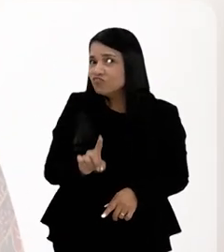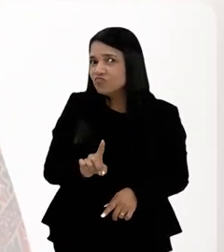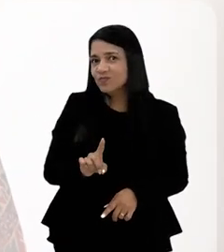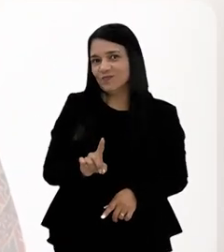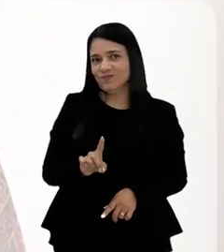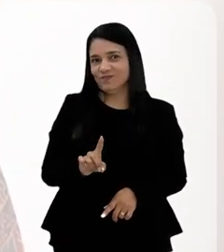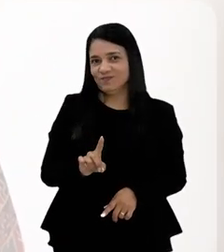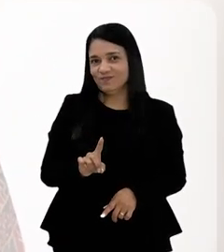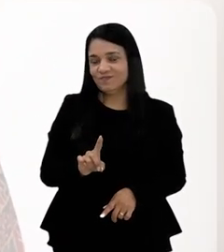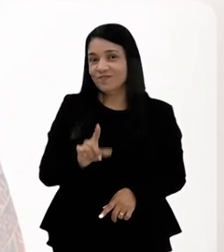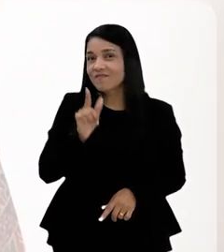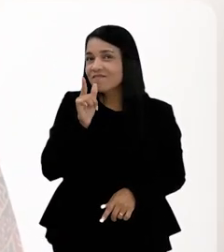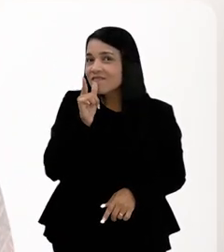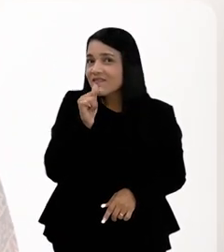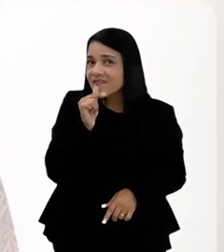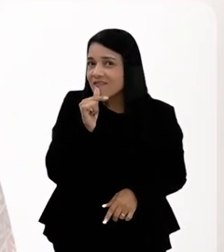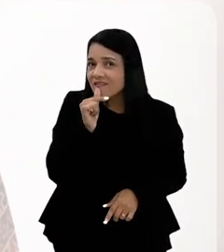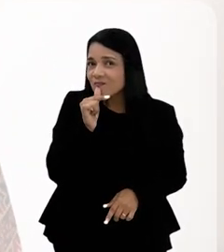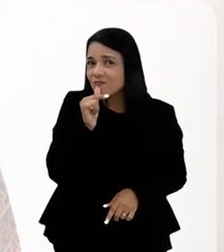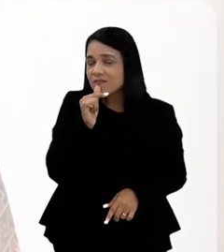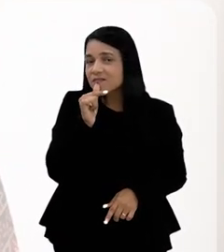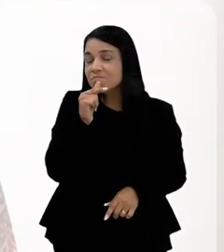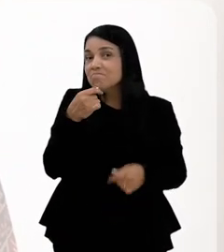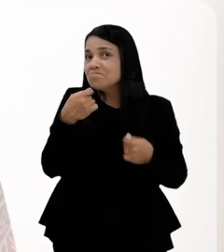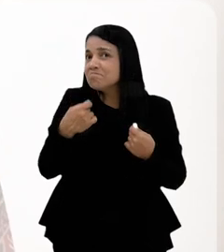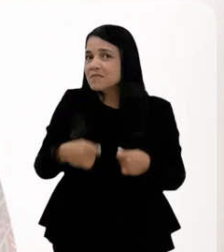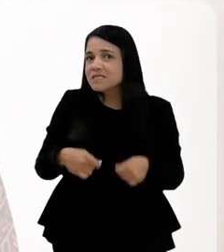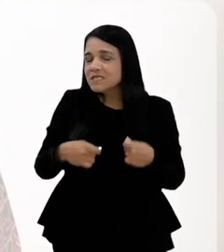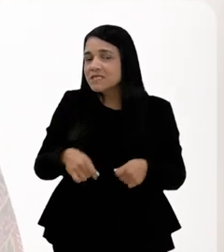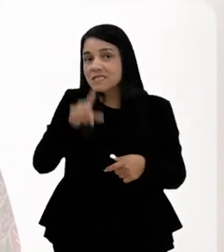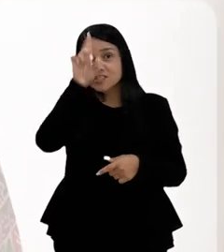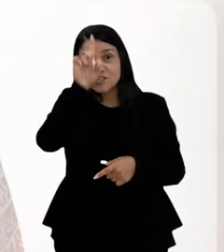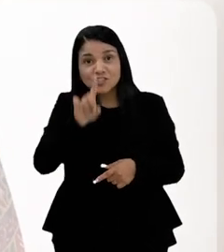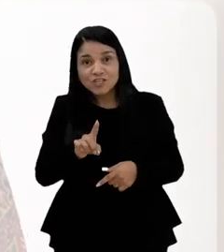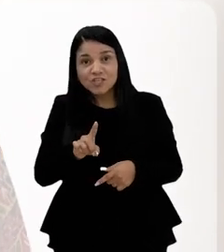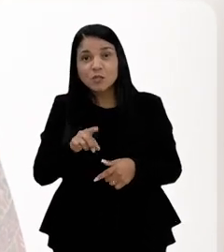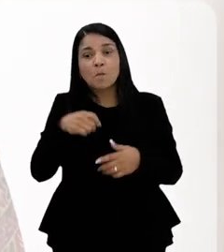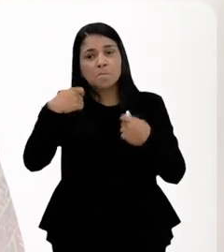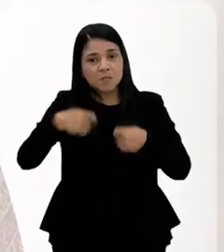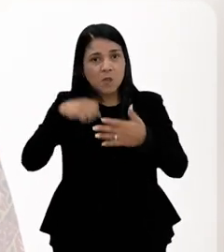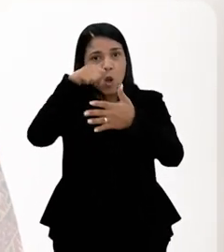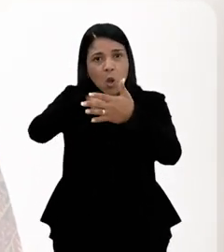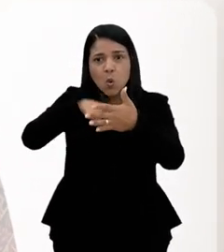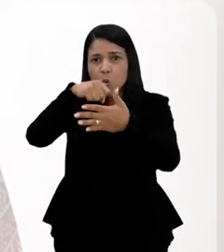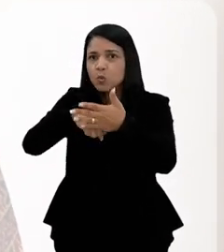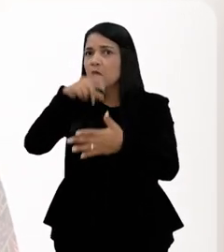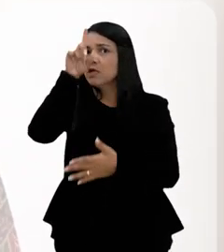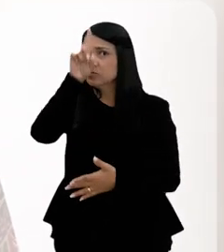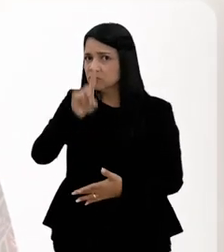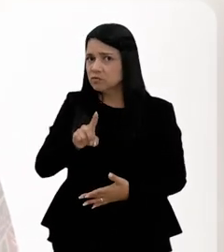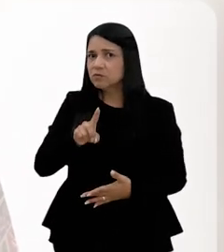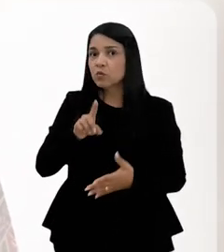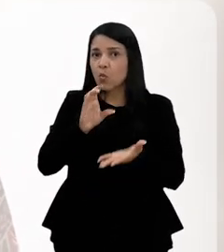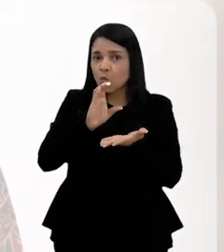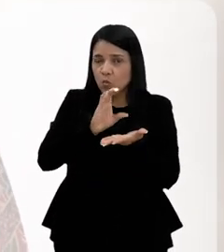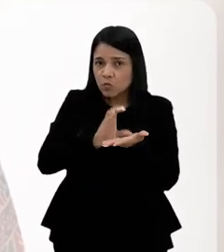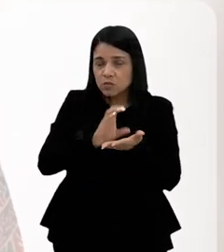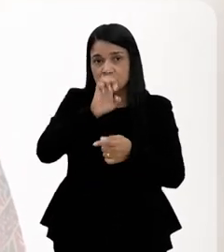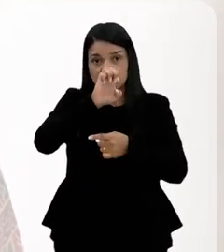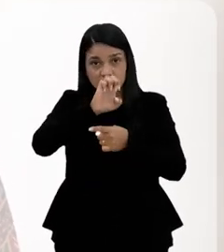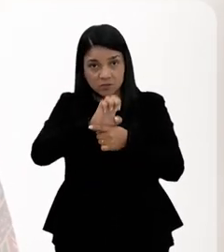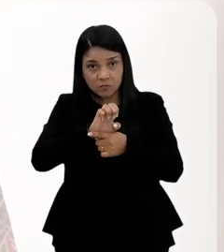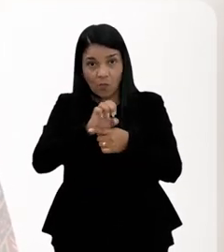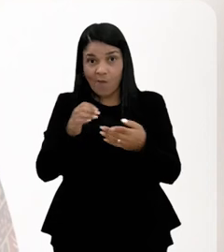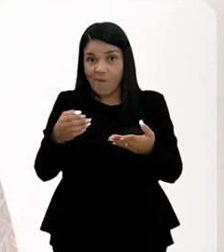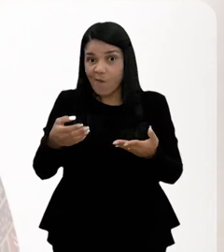é um direito, né, água é um direito. Então, nós temos que lutar por nossos direitos. E o